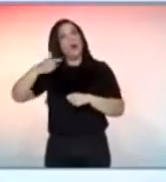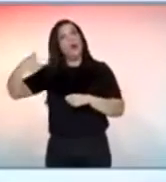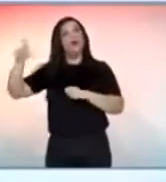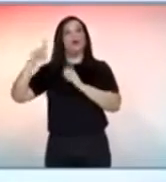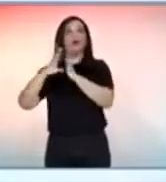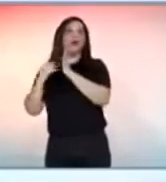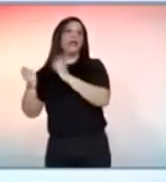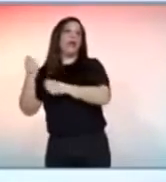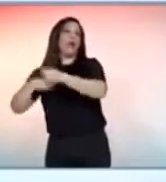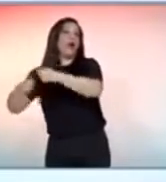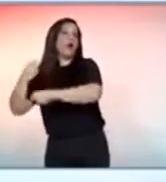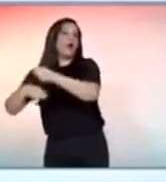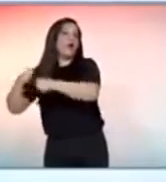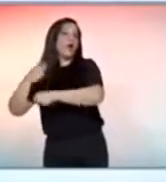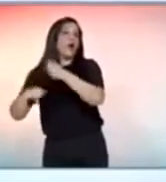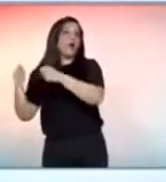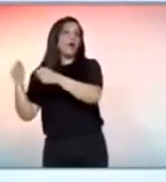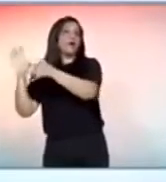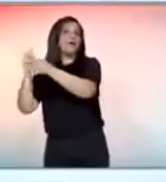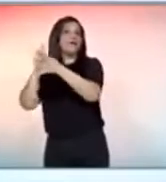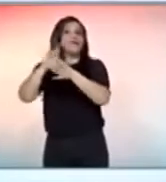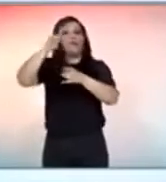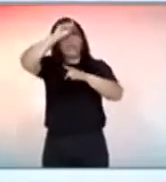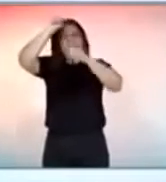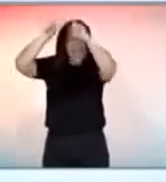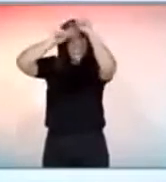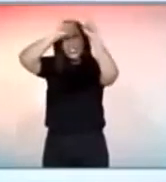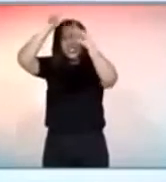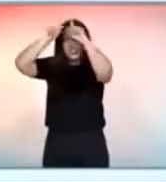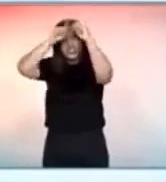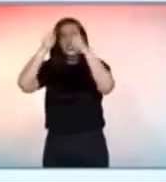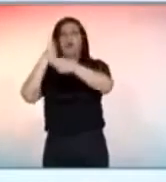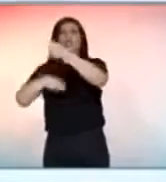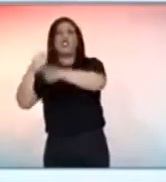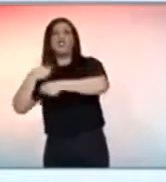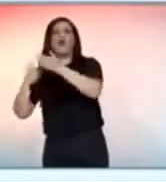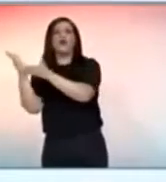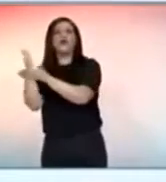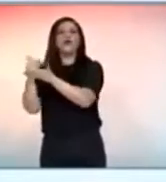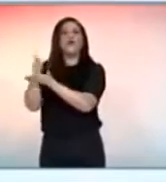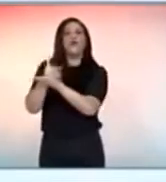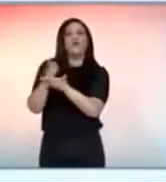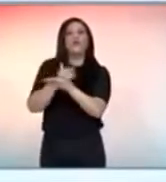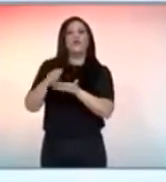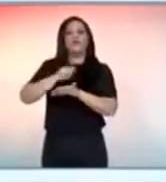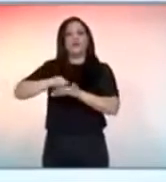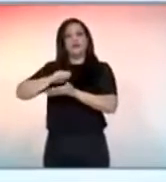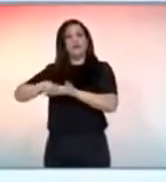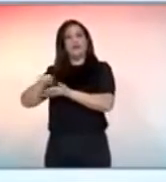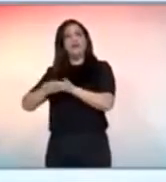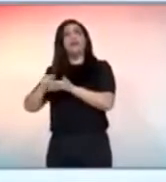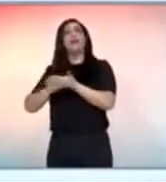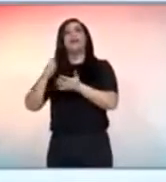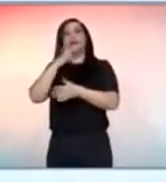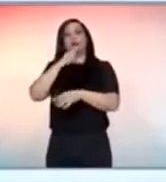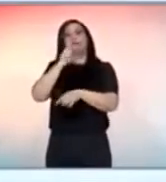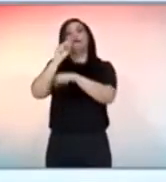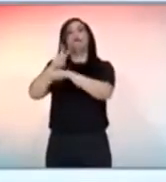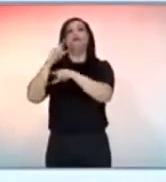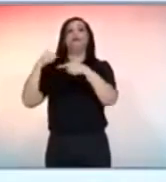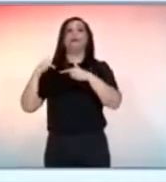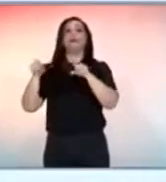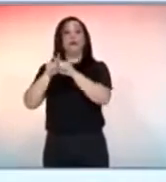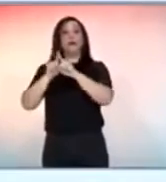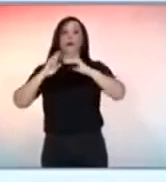econômico, por exemplo, de economia colaborativa, criativa, com escritórios compartilhados, que a prefeitura pudesse investir. Gerando emprego, gerando renda e tem